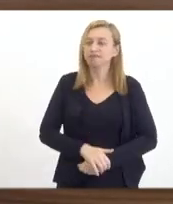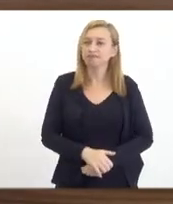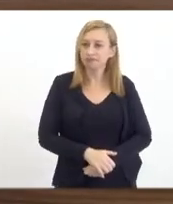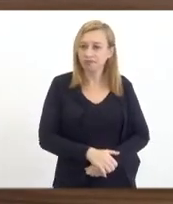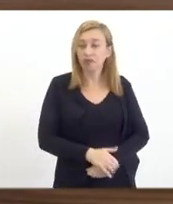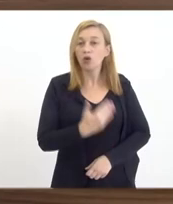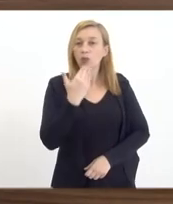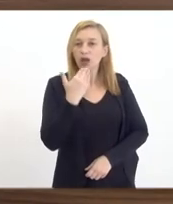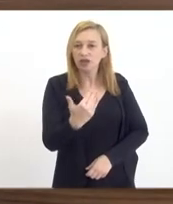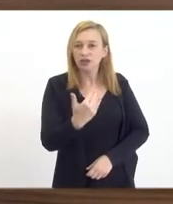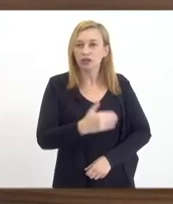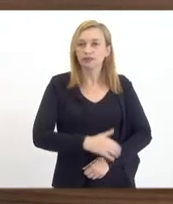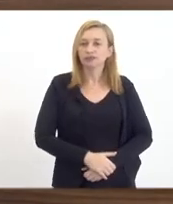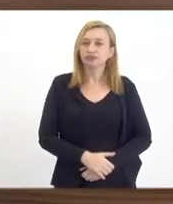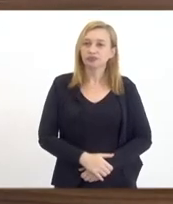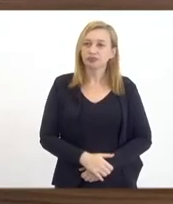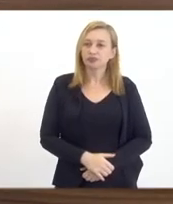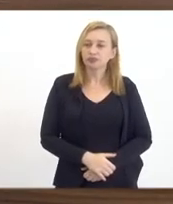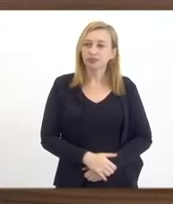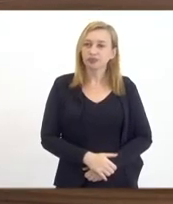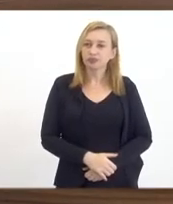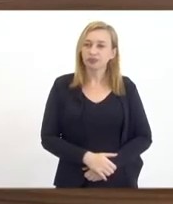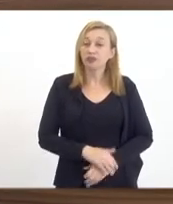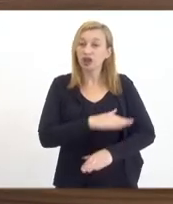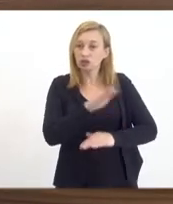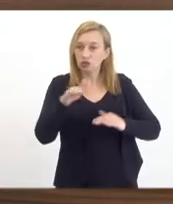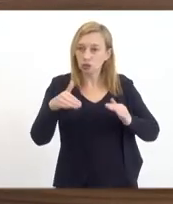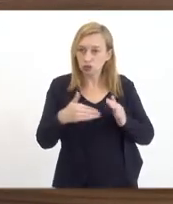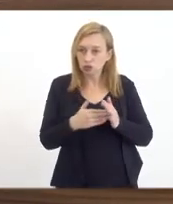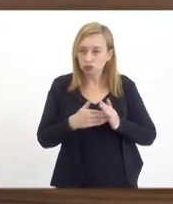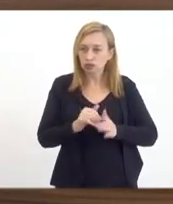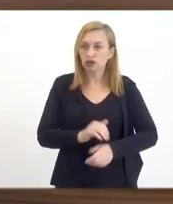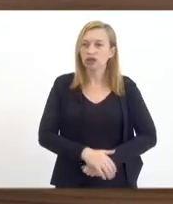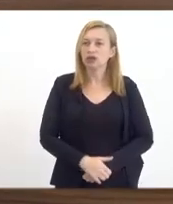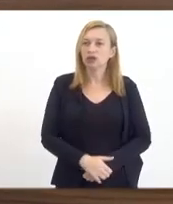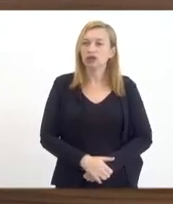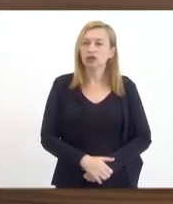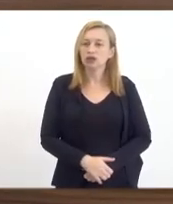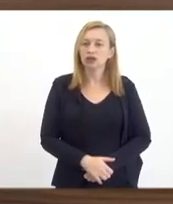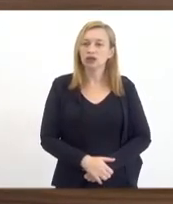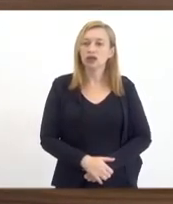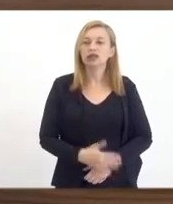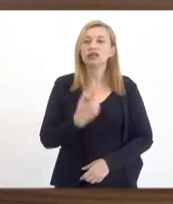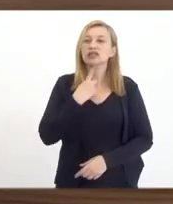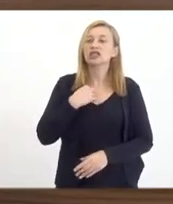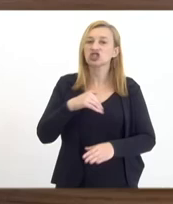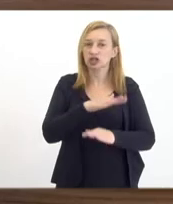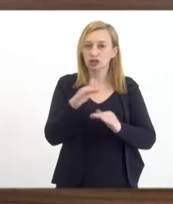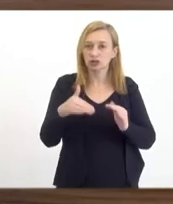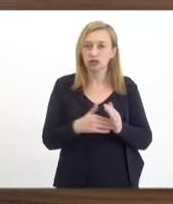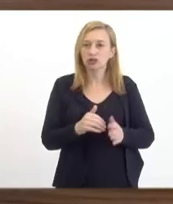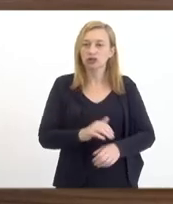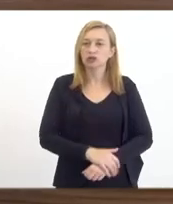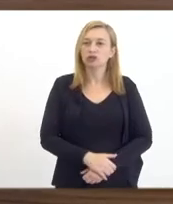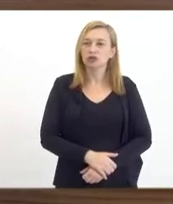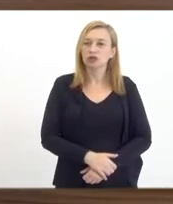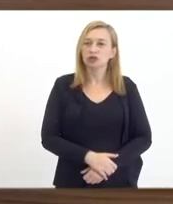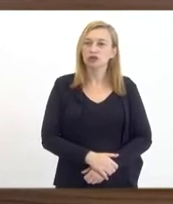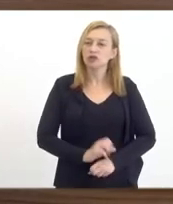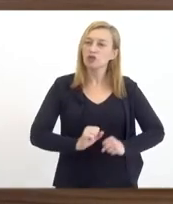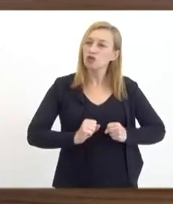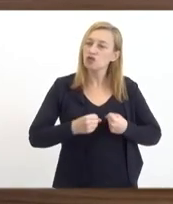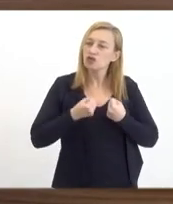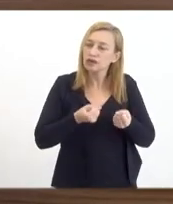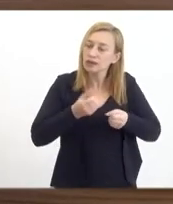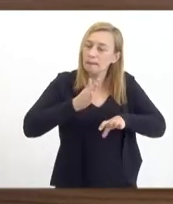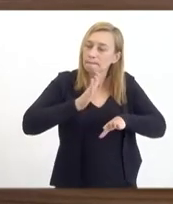Eu peço a todos, eu quero desejar a todos que venham fortalecer